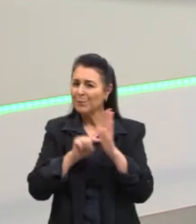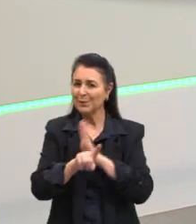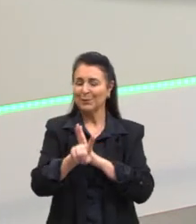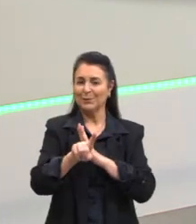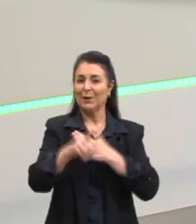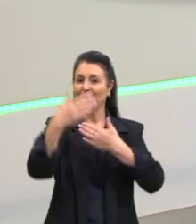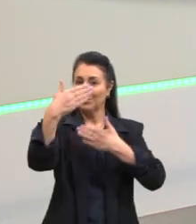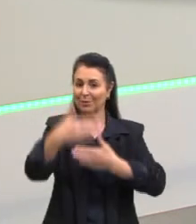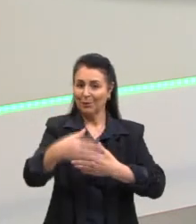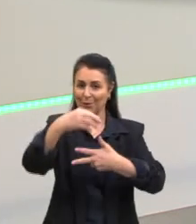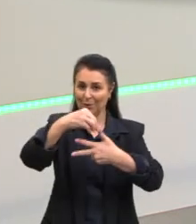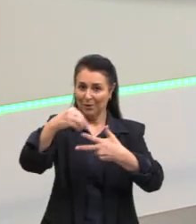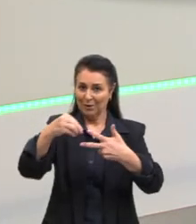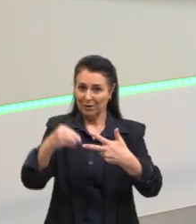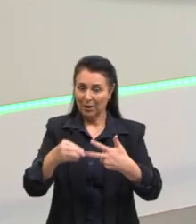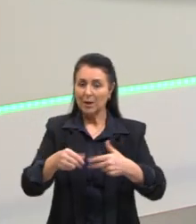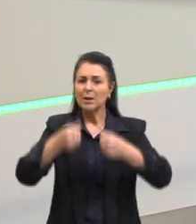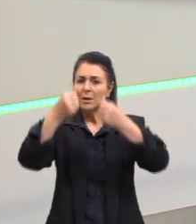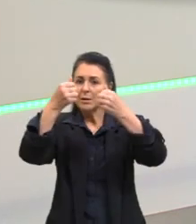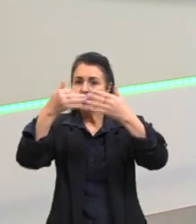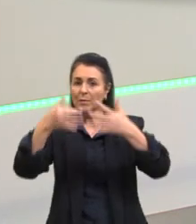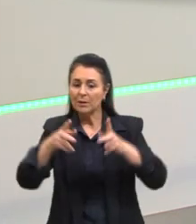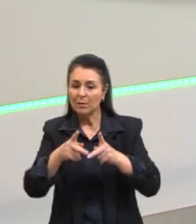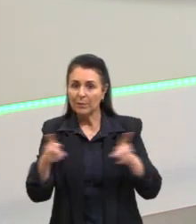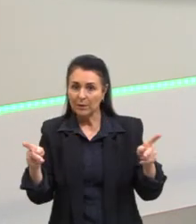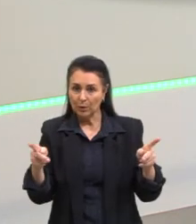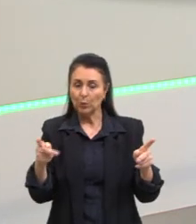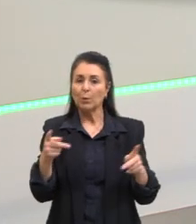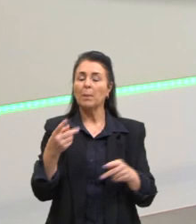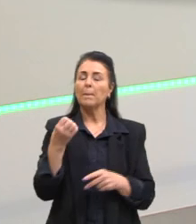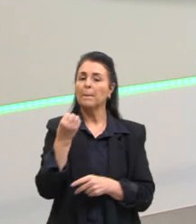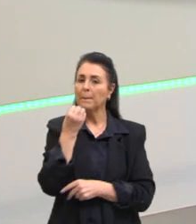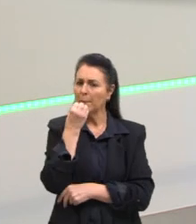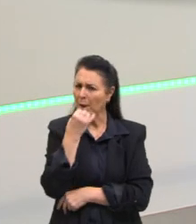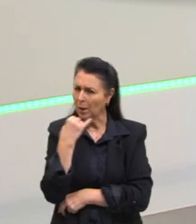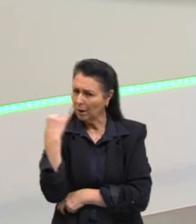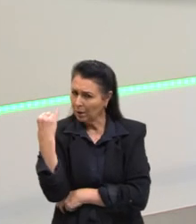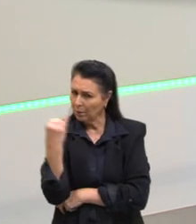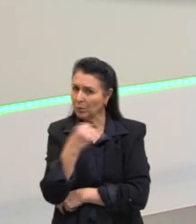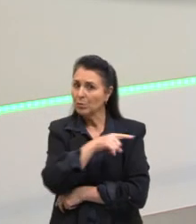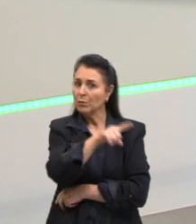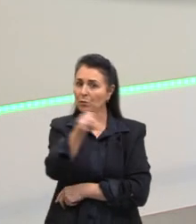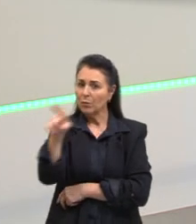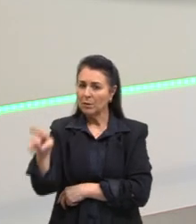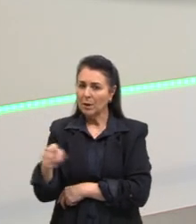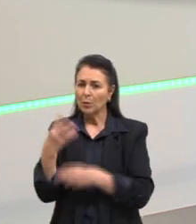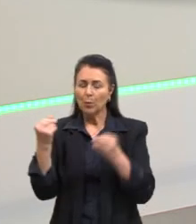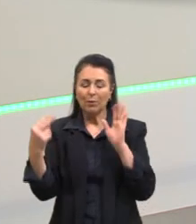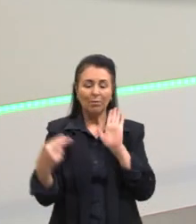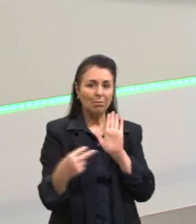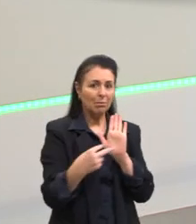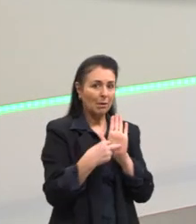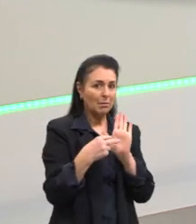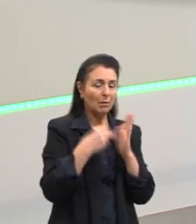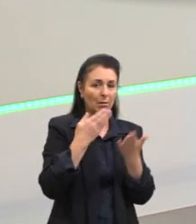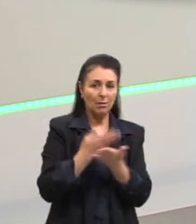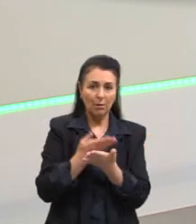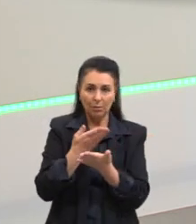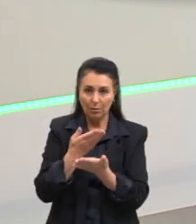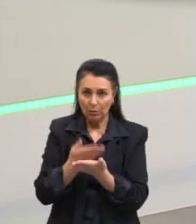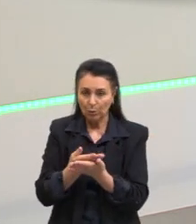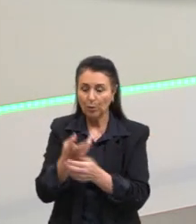Enem já, falando sobre esse período. Então, é bastante importante que vocês prestem atenção, que vocês estudem,